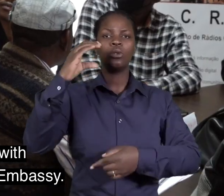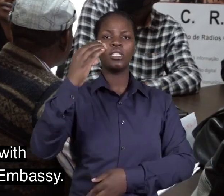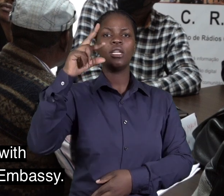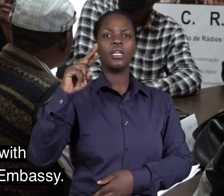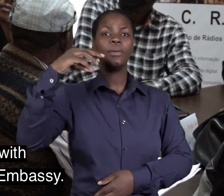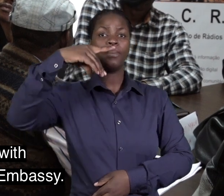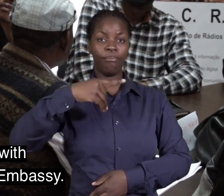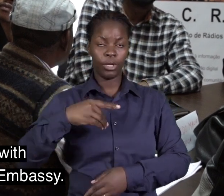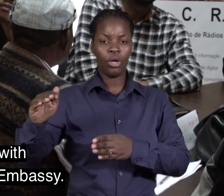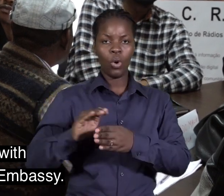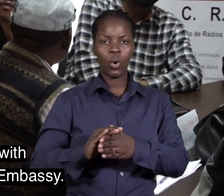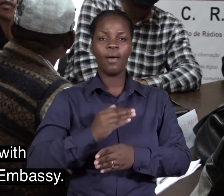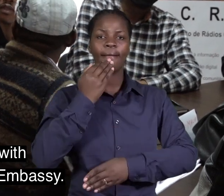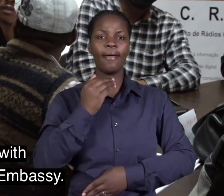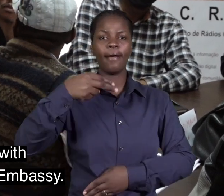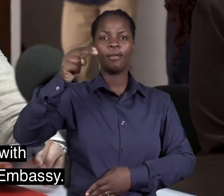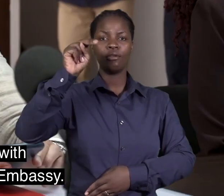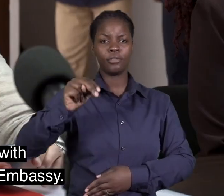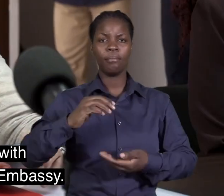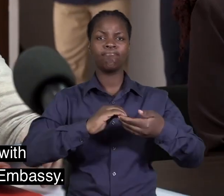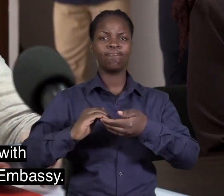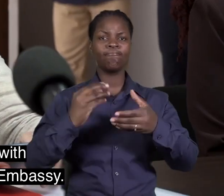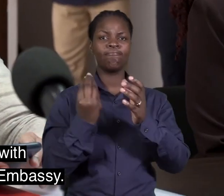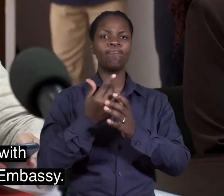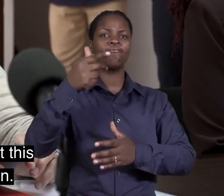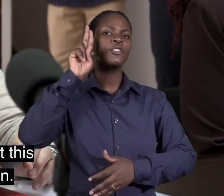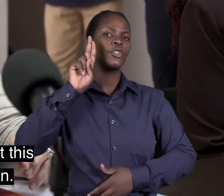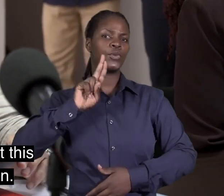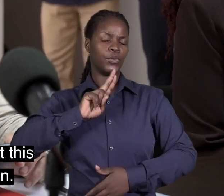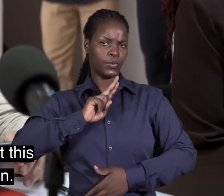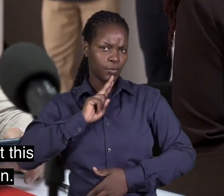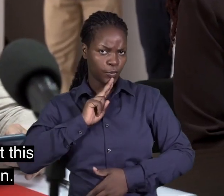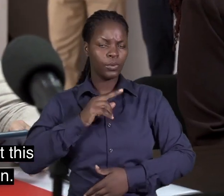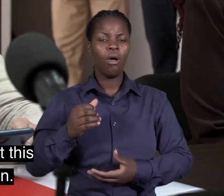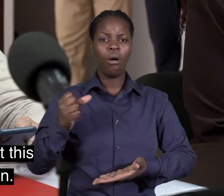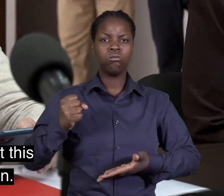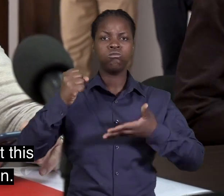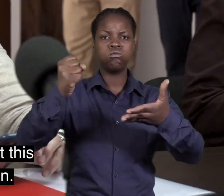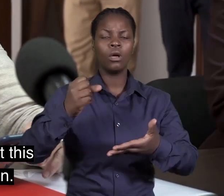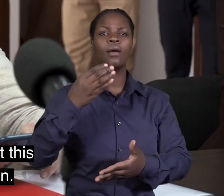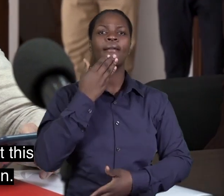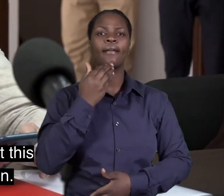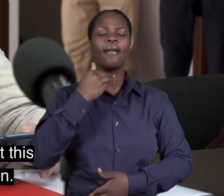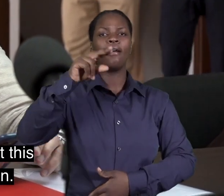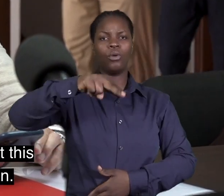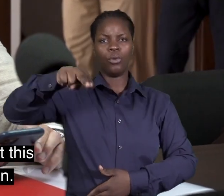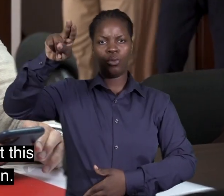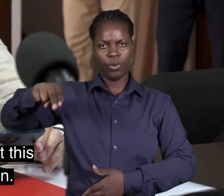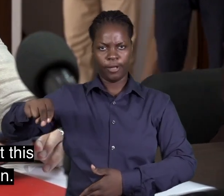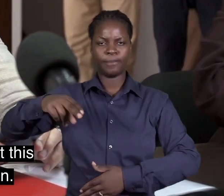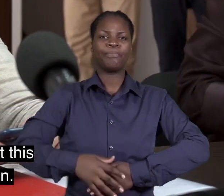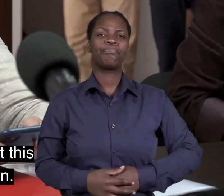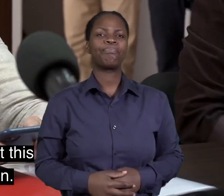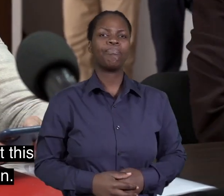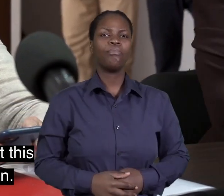e cujo financiamento é da Embaixada da Noruega. Valorizamos muito como a Embaixada que